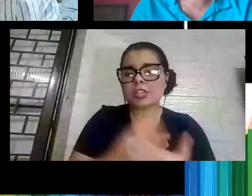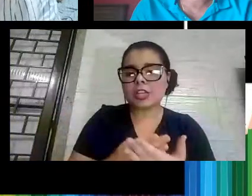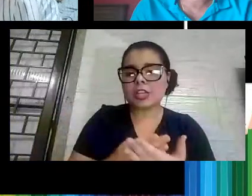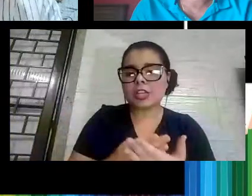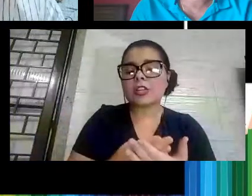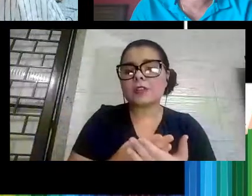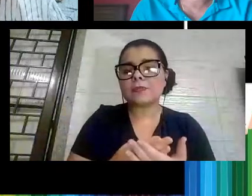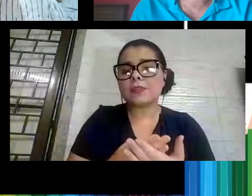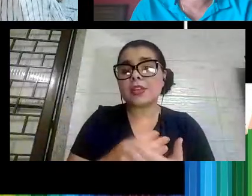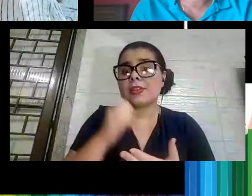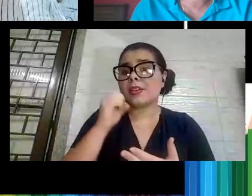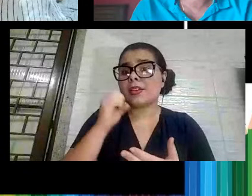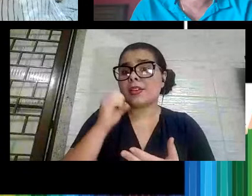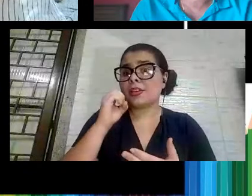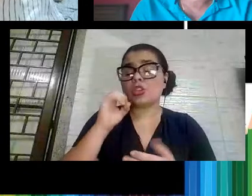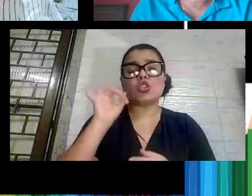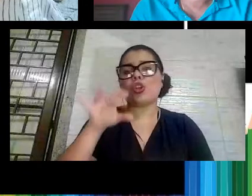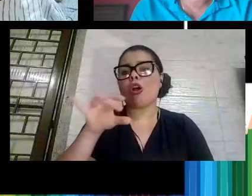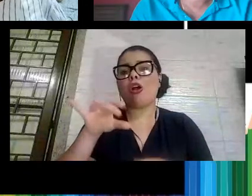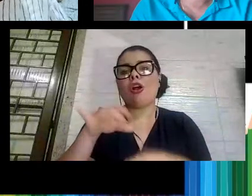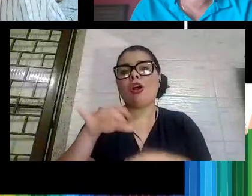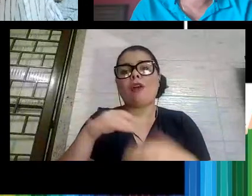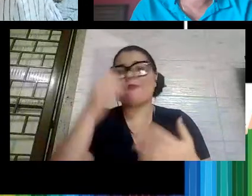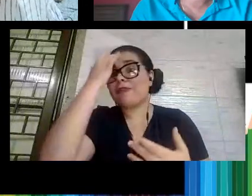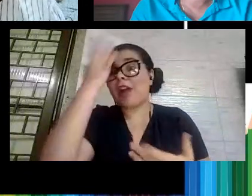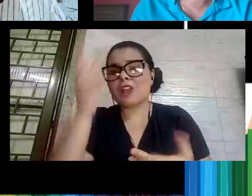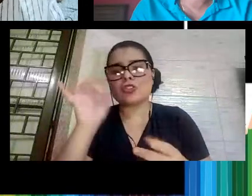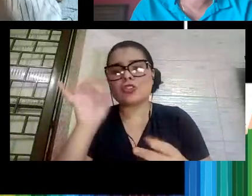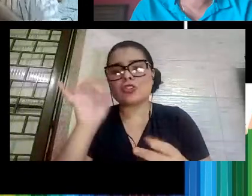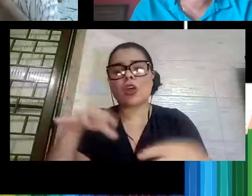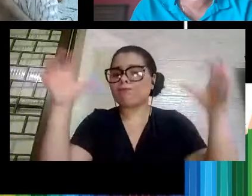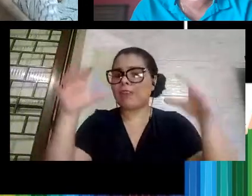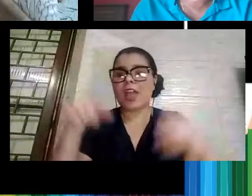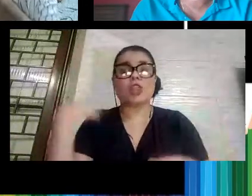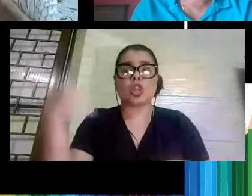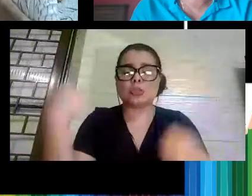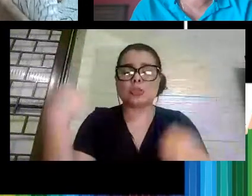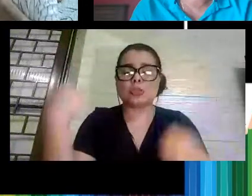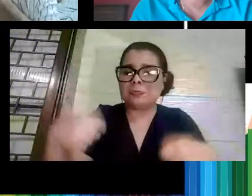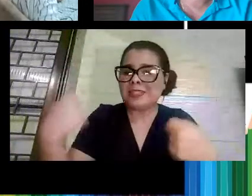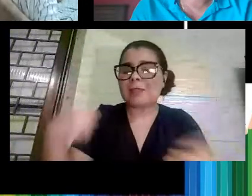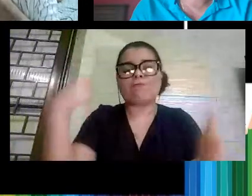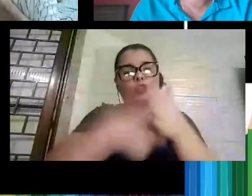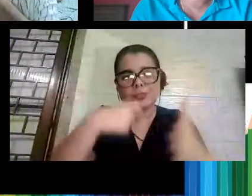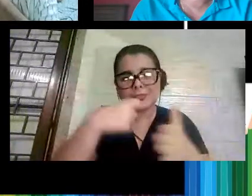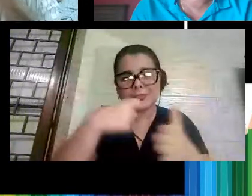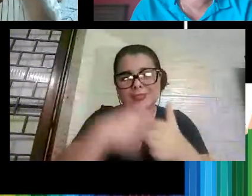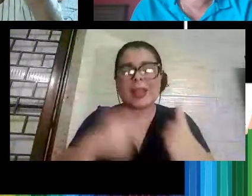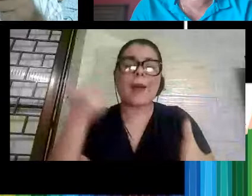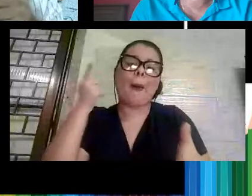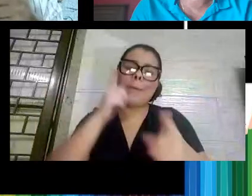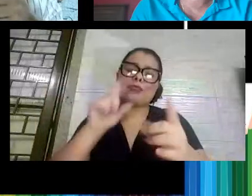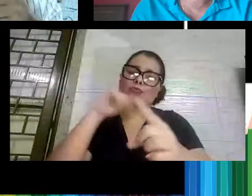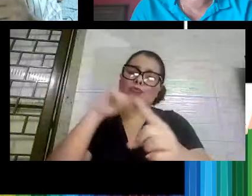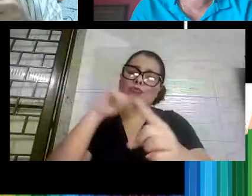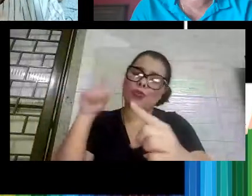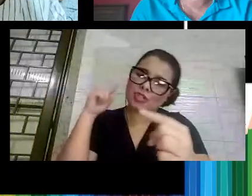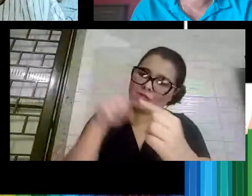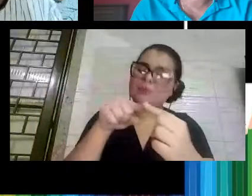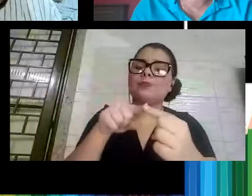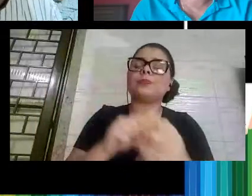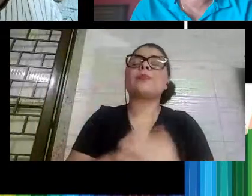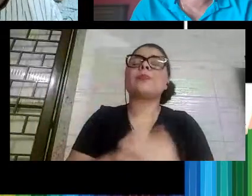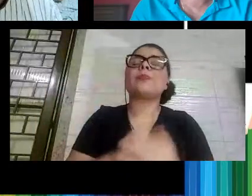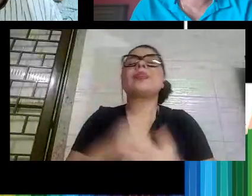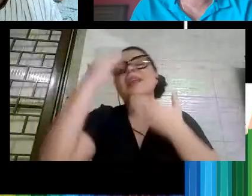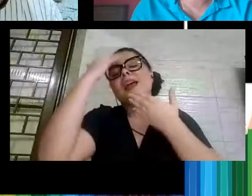bem, se cai do céu, é chuva, o resto é luta. Então, eu gostaria de agradecer mais uma vez a todos,